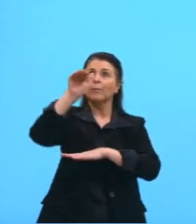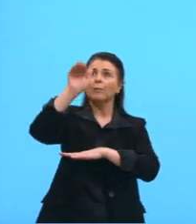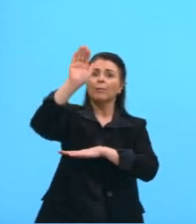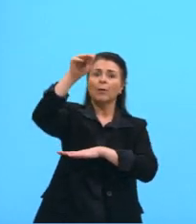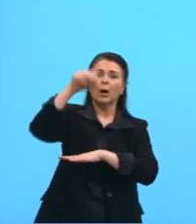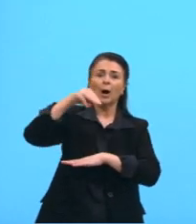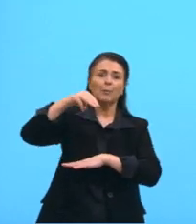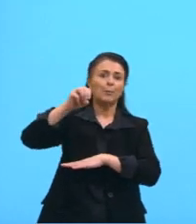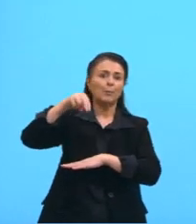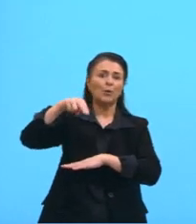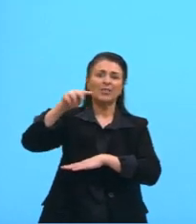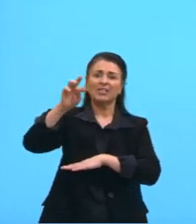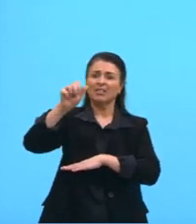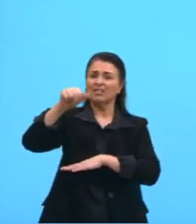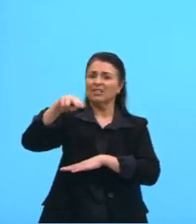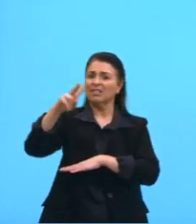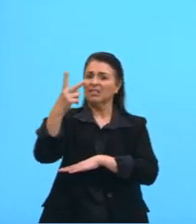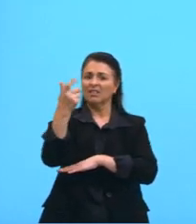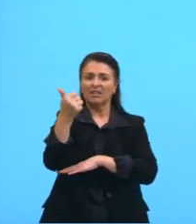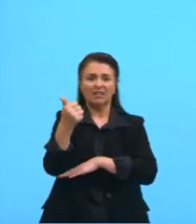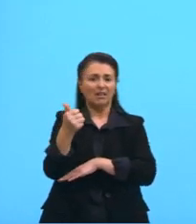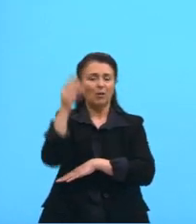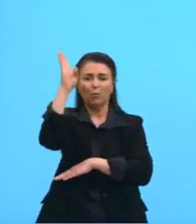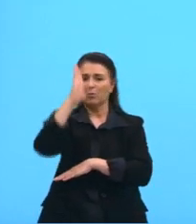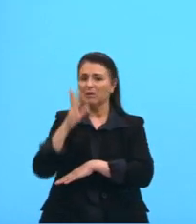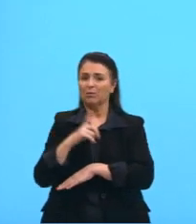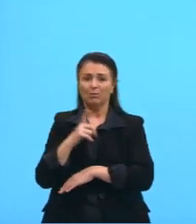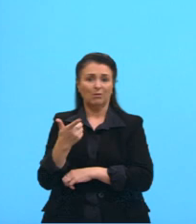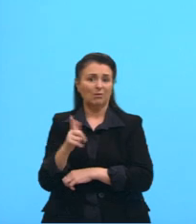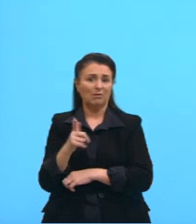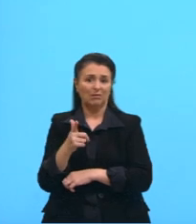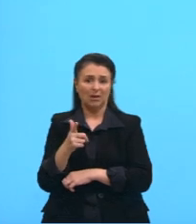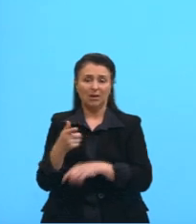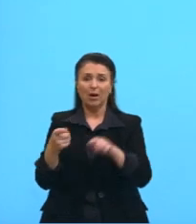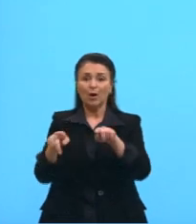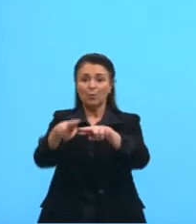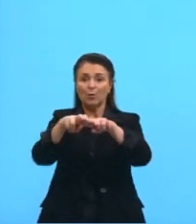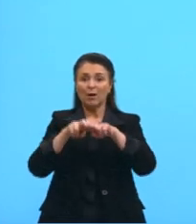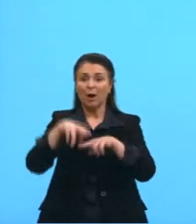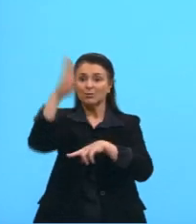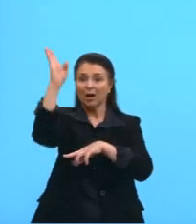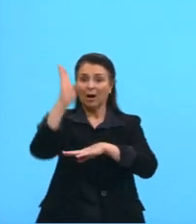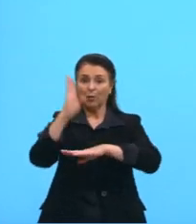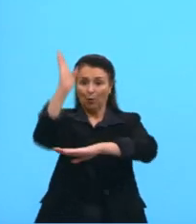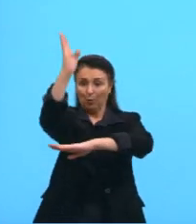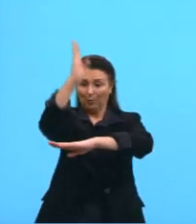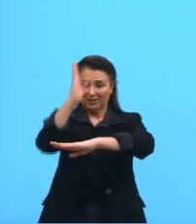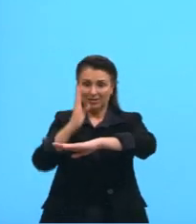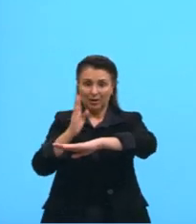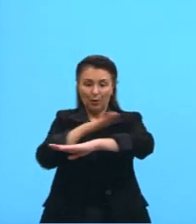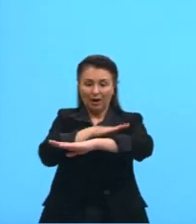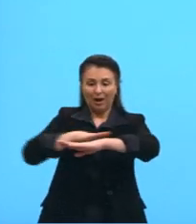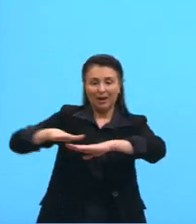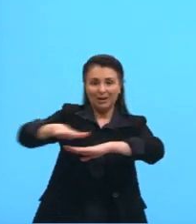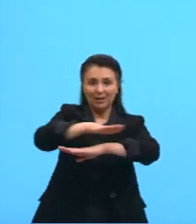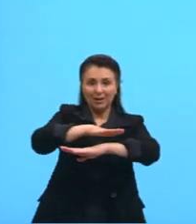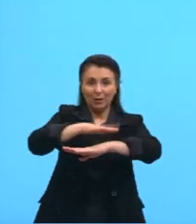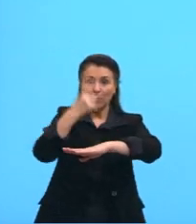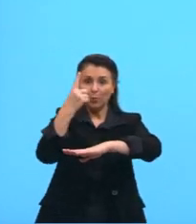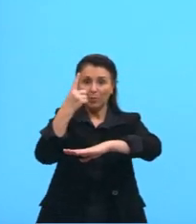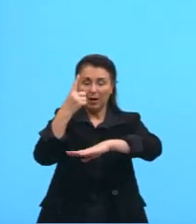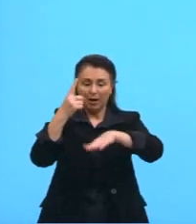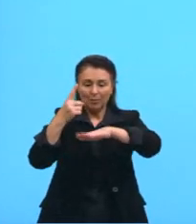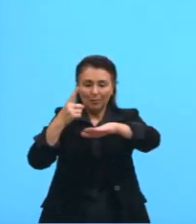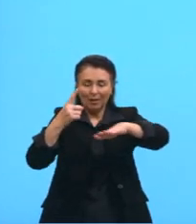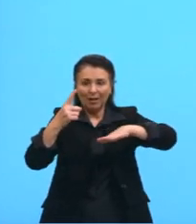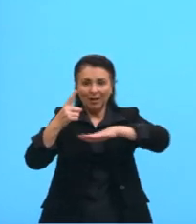em cima de um único, de uma única placa tectônica, então vai predominar aí, né, essa